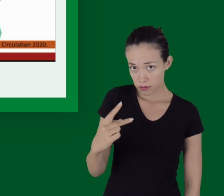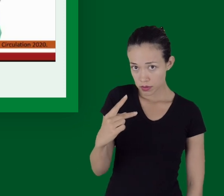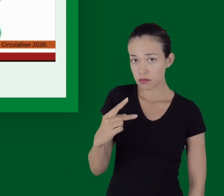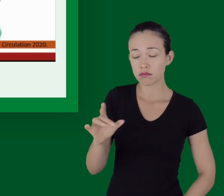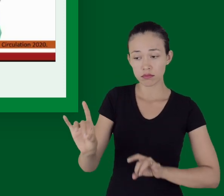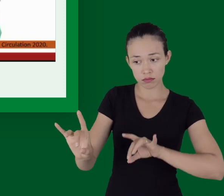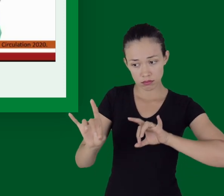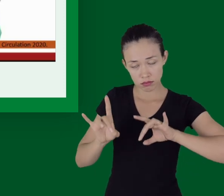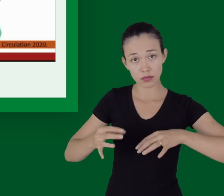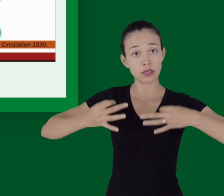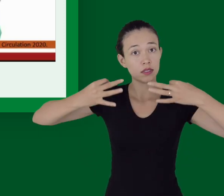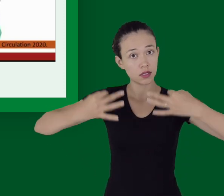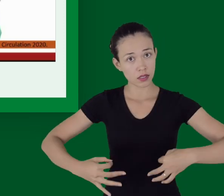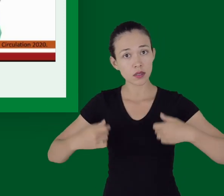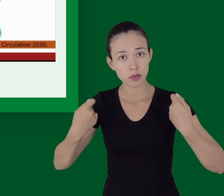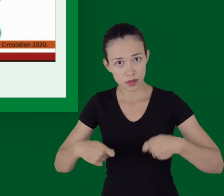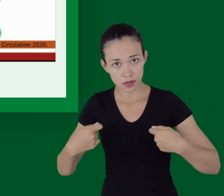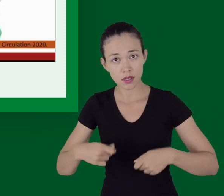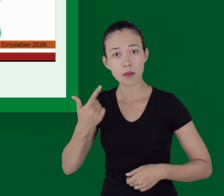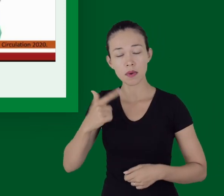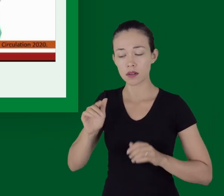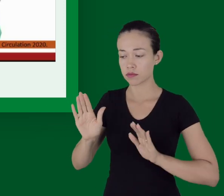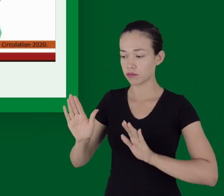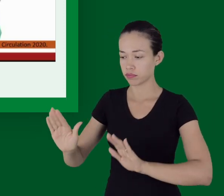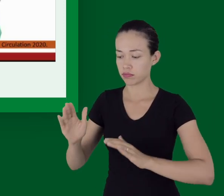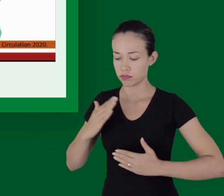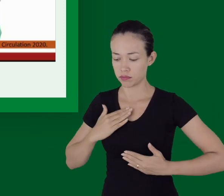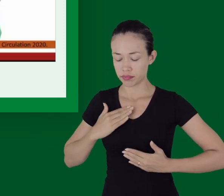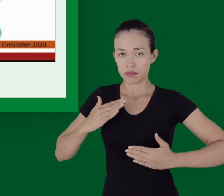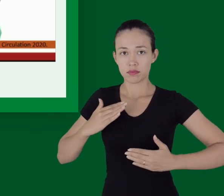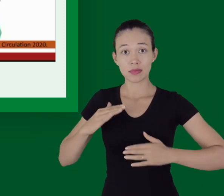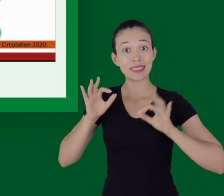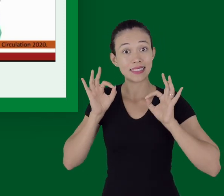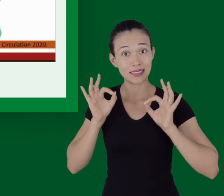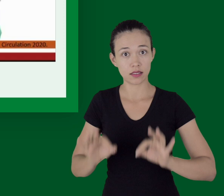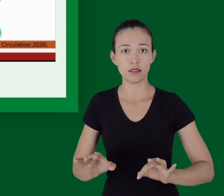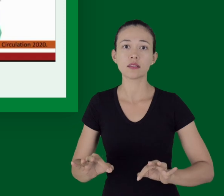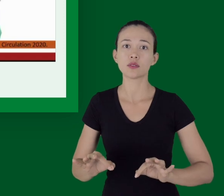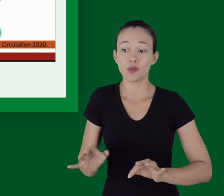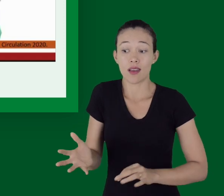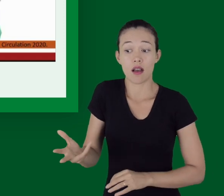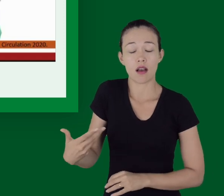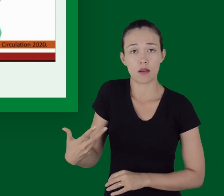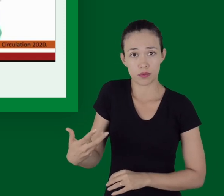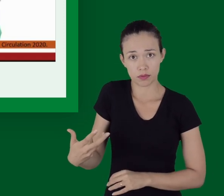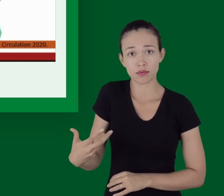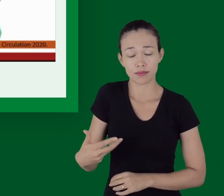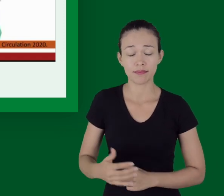correta, a desfibrilação imediata quando necessária, assim que possível,